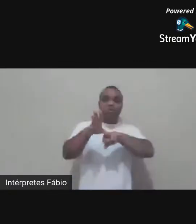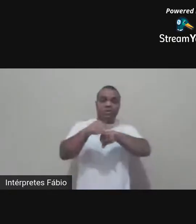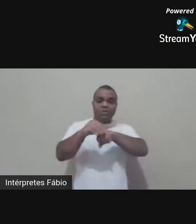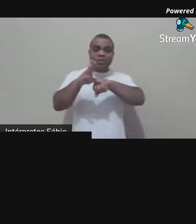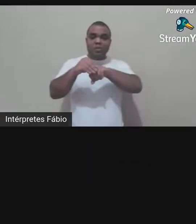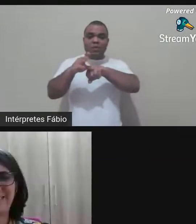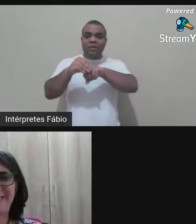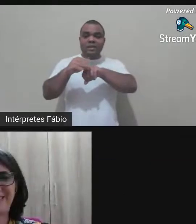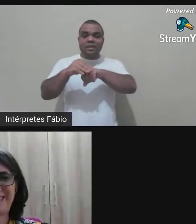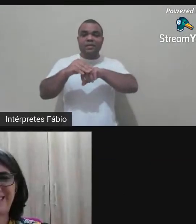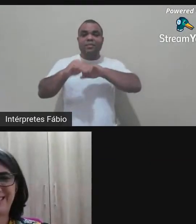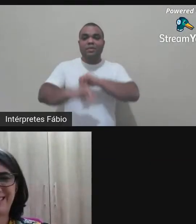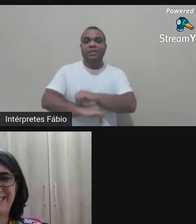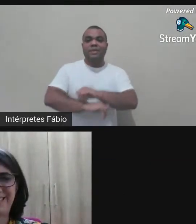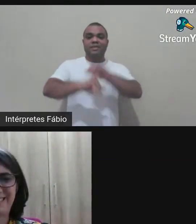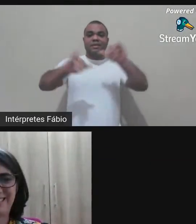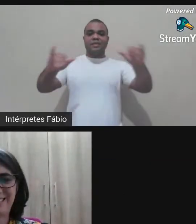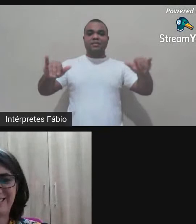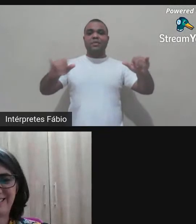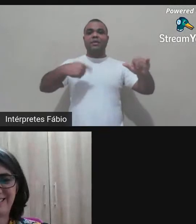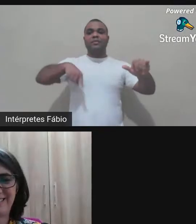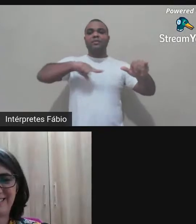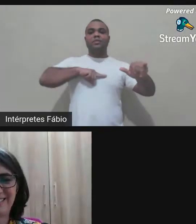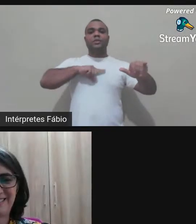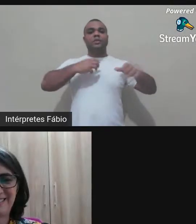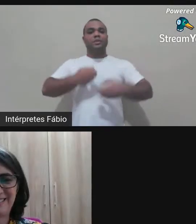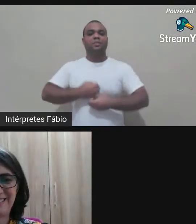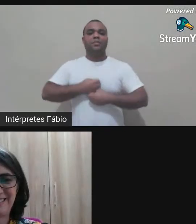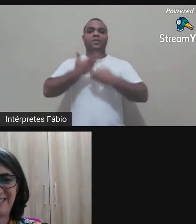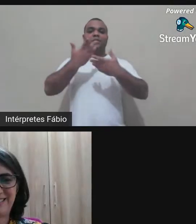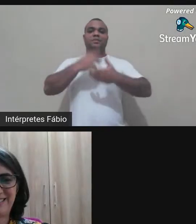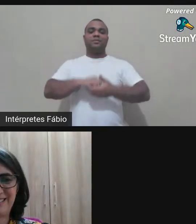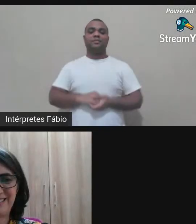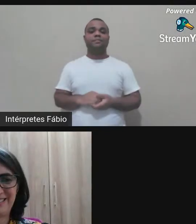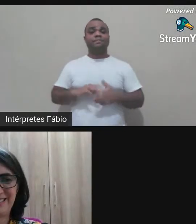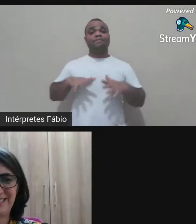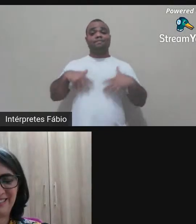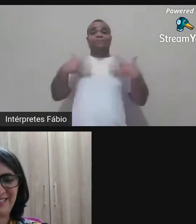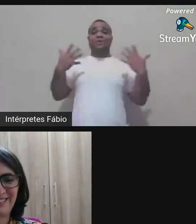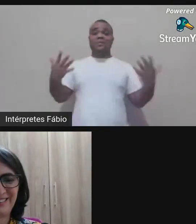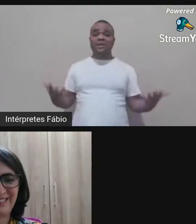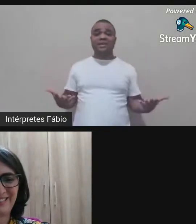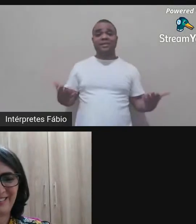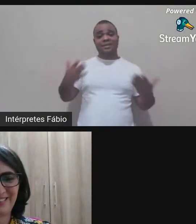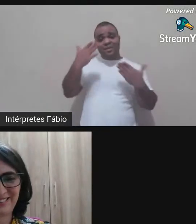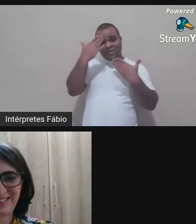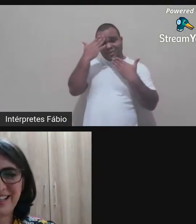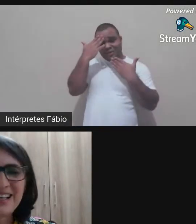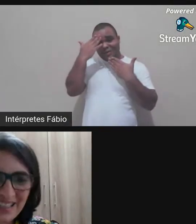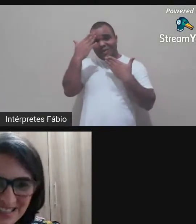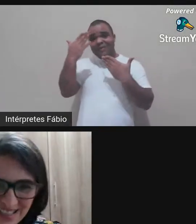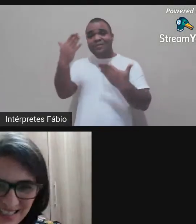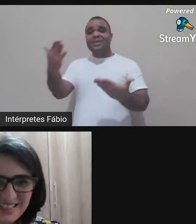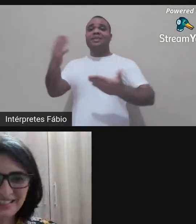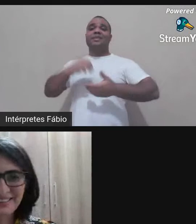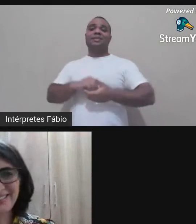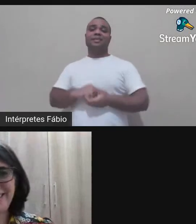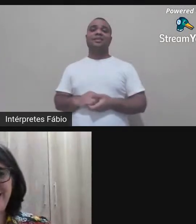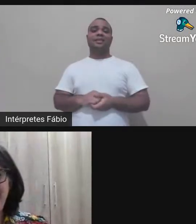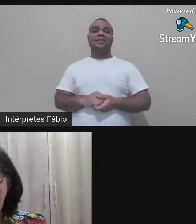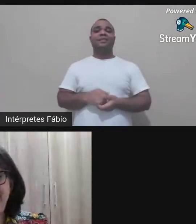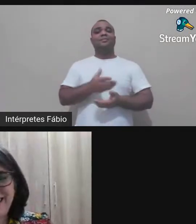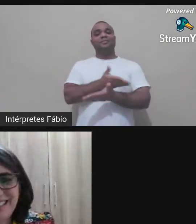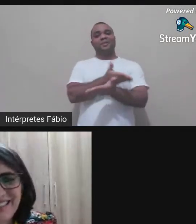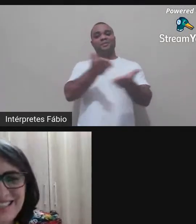Obrigada gente é o que eu tinha para falar e a gente agora está aqui para responder perguntas né Miriam a respeito da intermedialidade